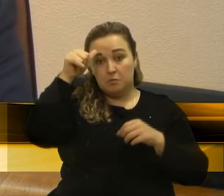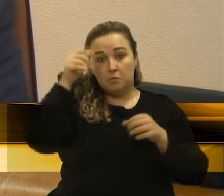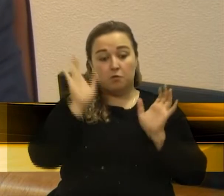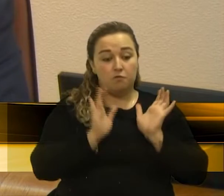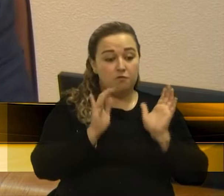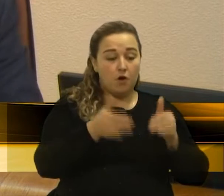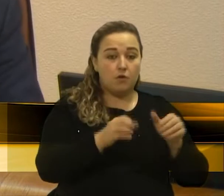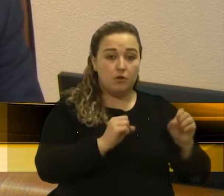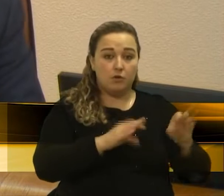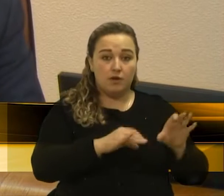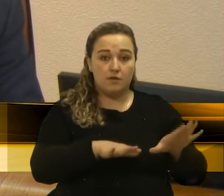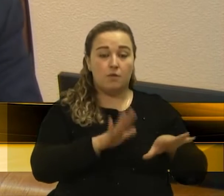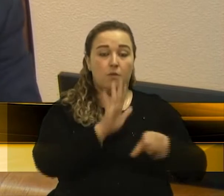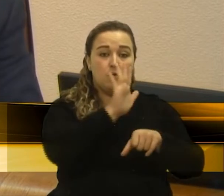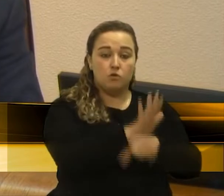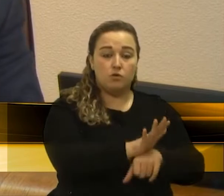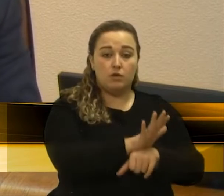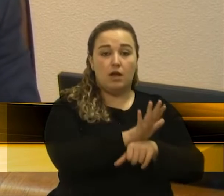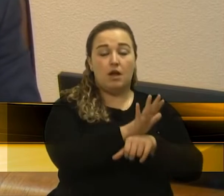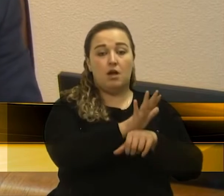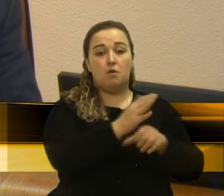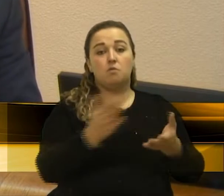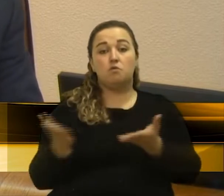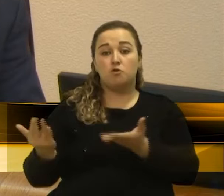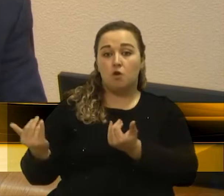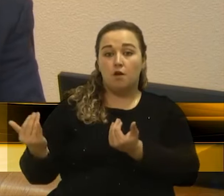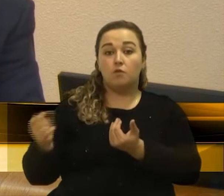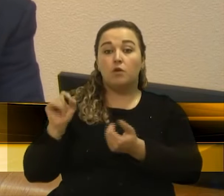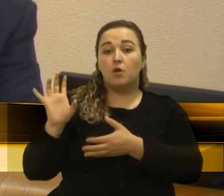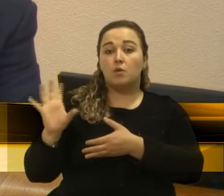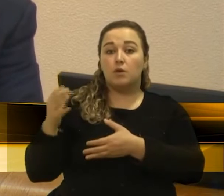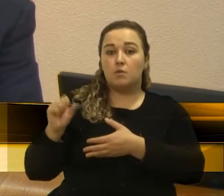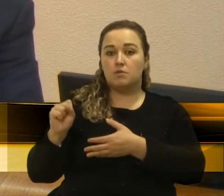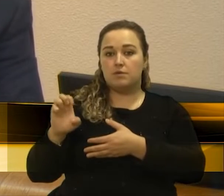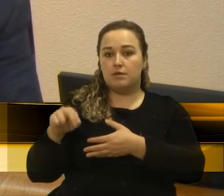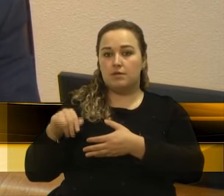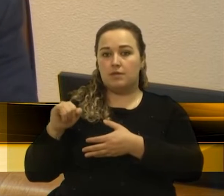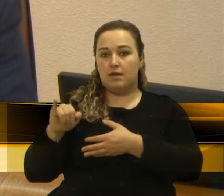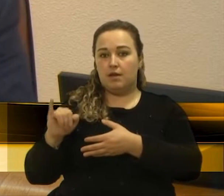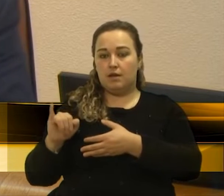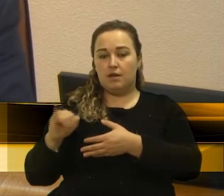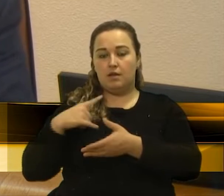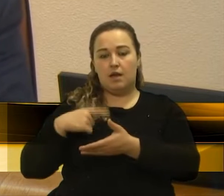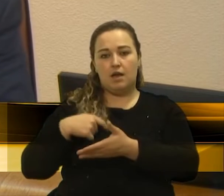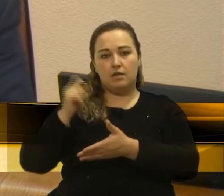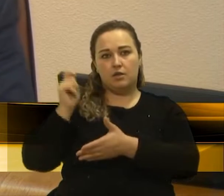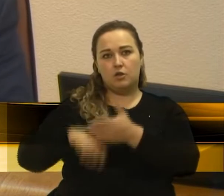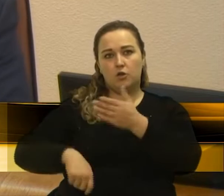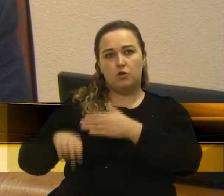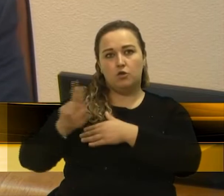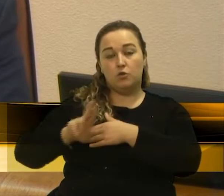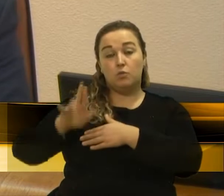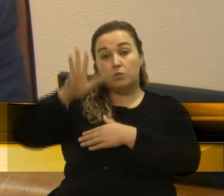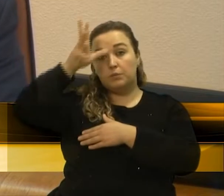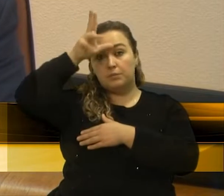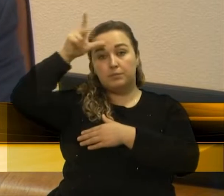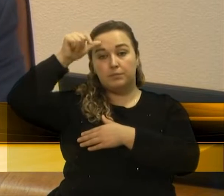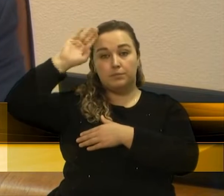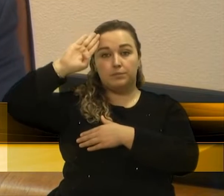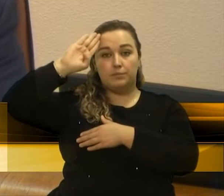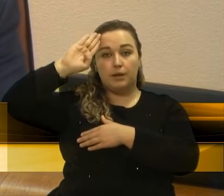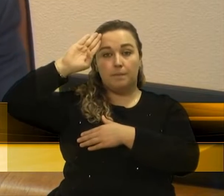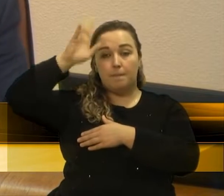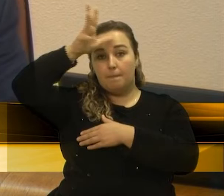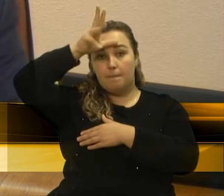profissionalização de jovens. E o que aconteceu? O Senai assinou a sessão de uso para o batalhão de choque da Brigada Militar.